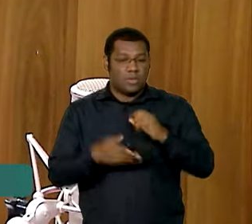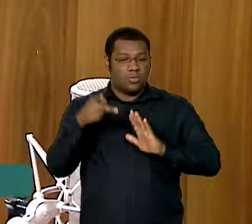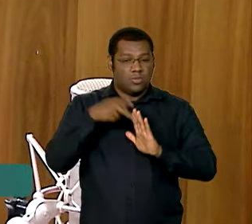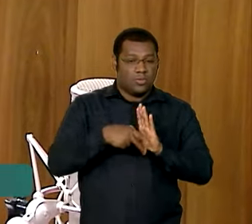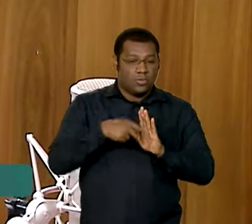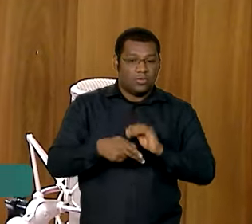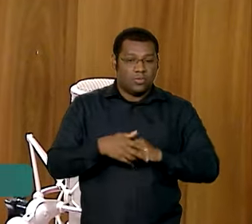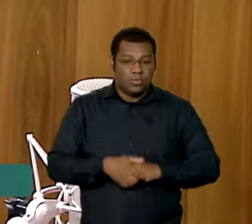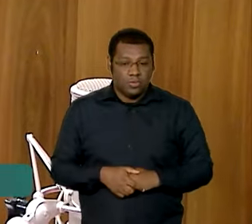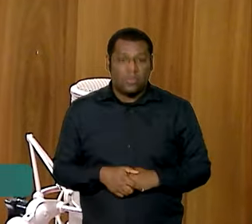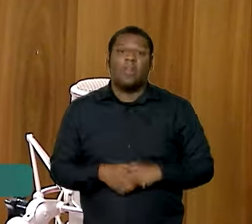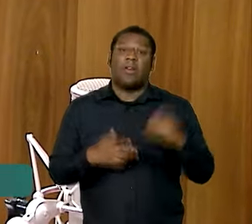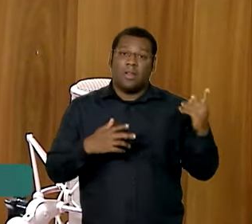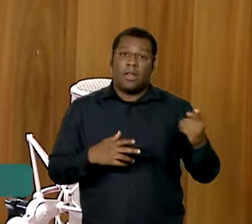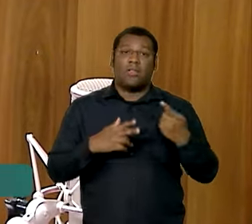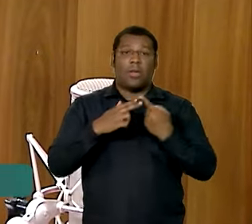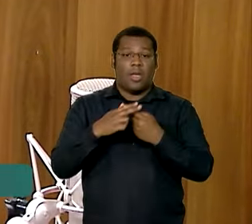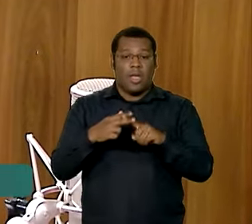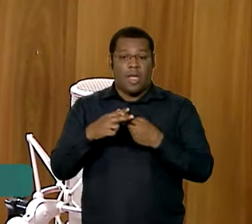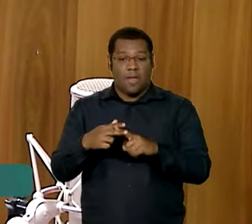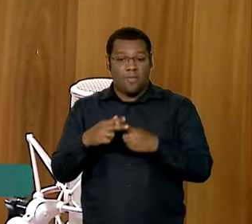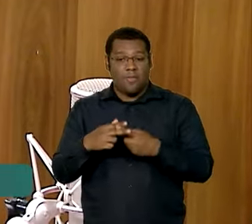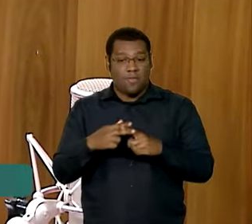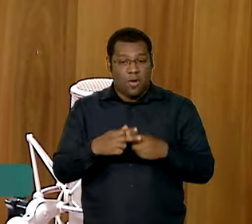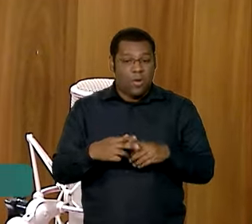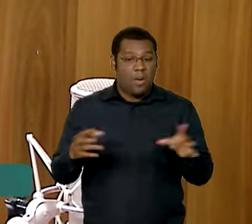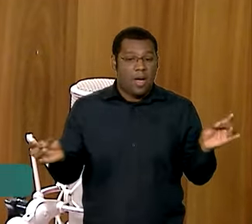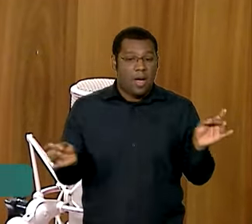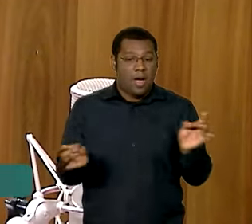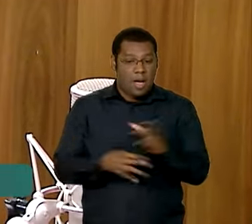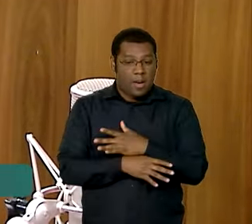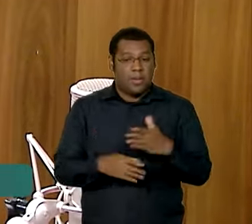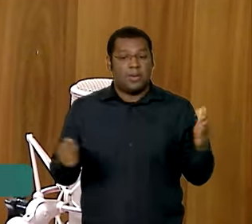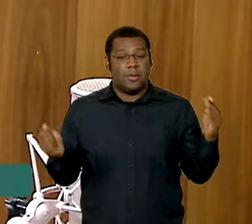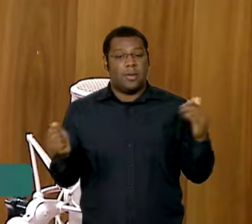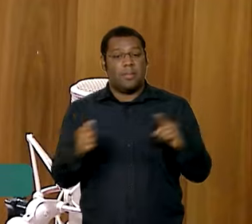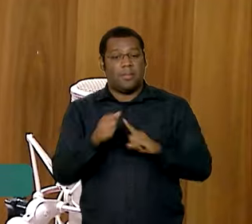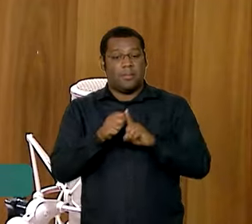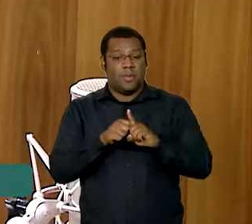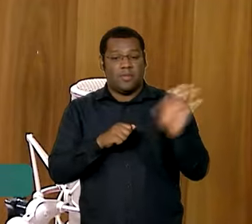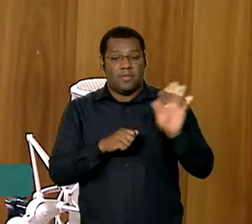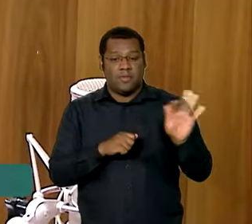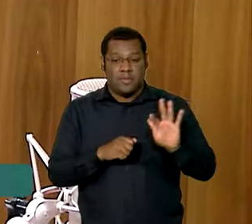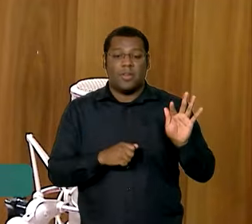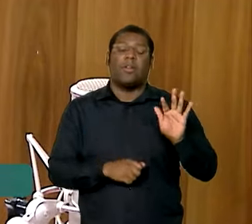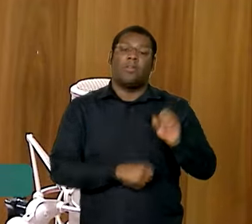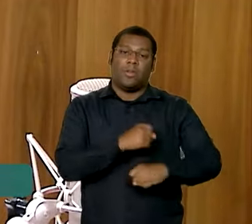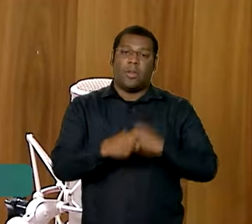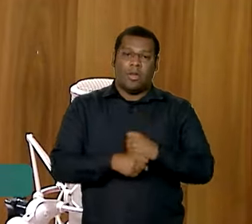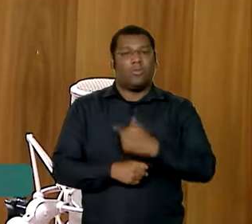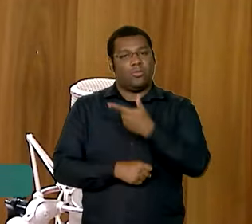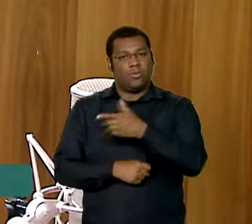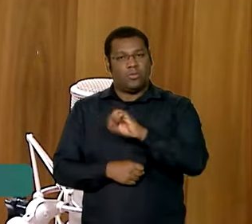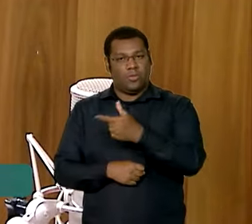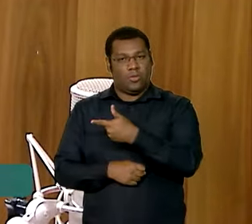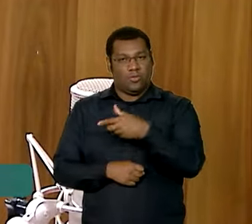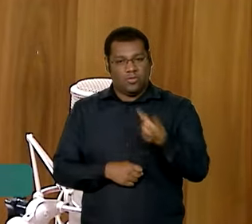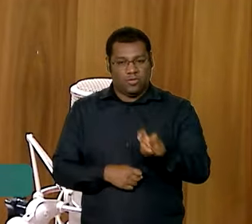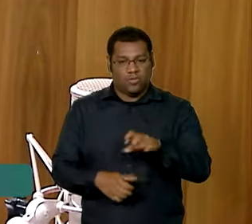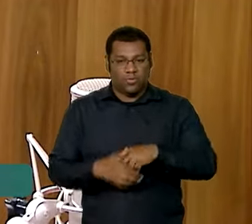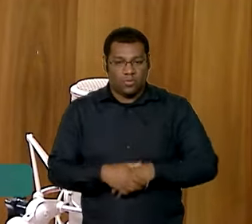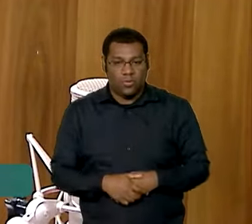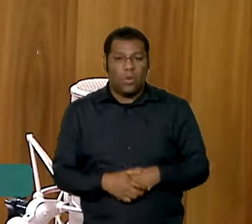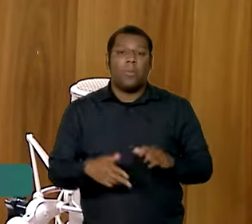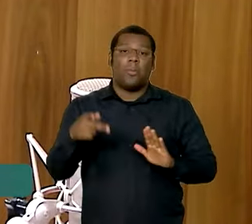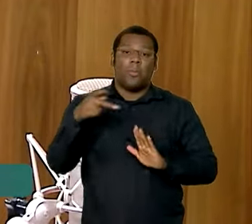até fevereiro do ano que vem, e aí o governo local vai partir para a licitação da obra e sua execução. Então, nós podemos garantir que o projeto será